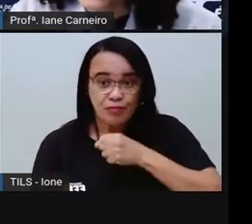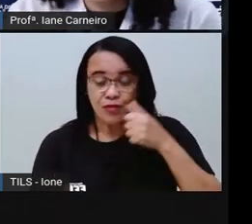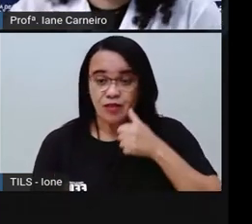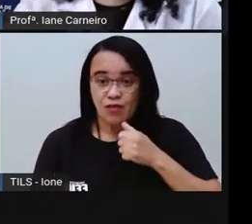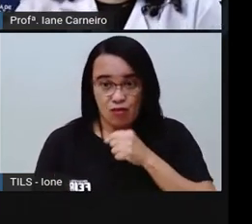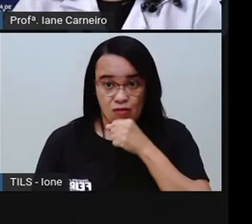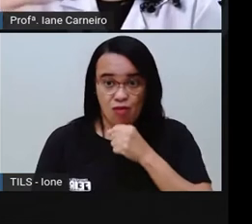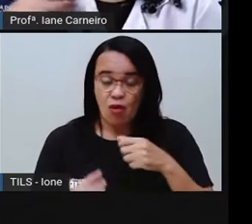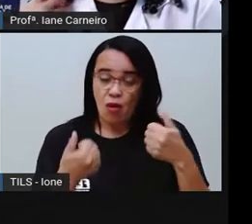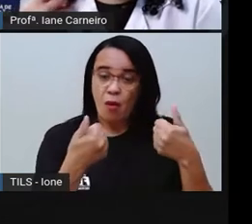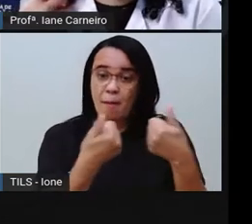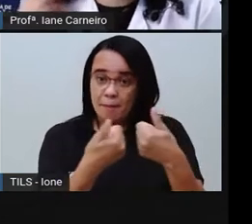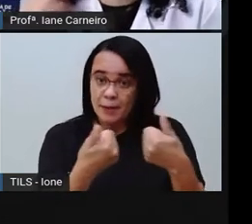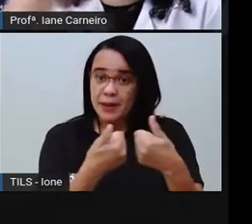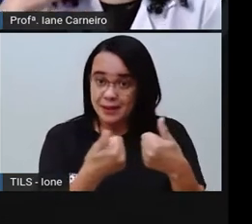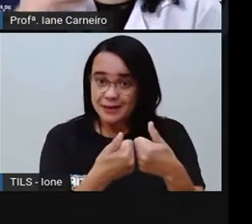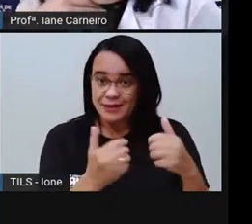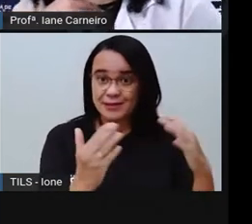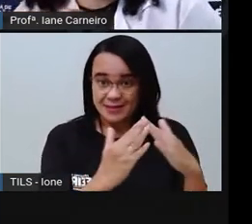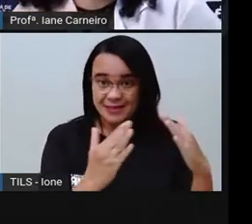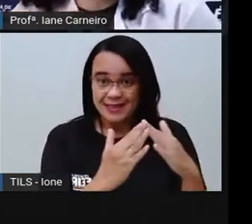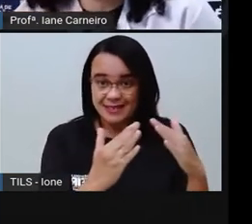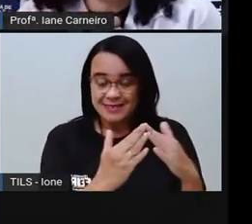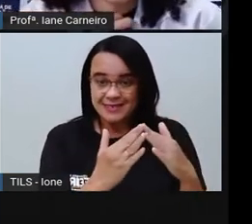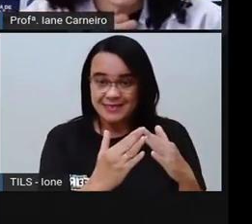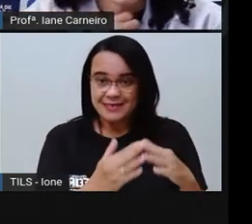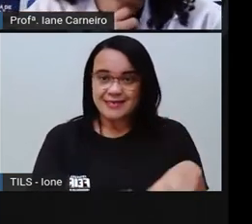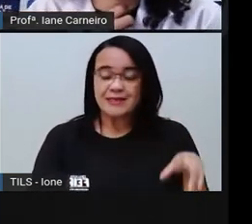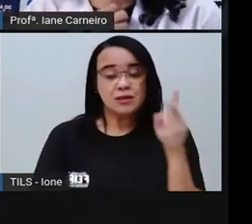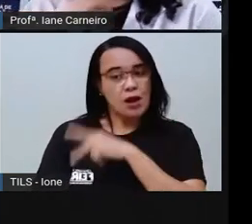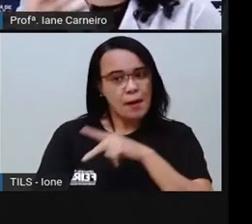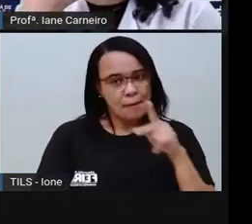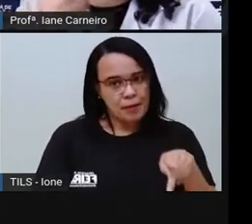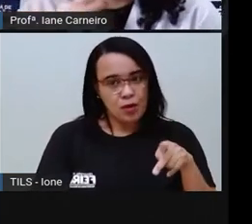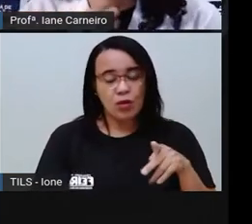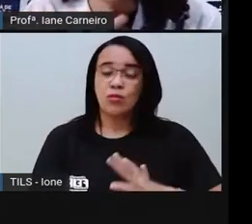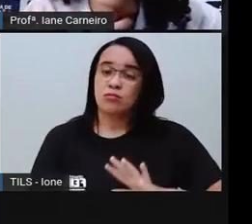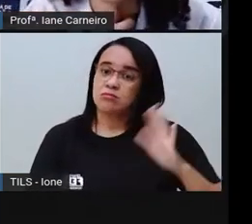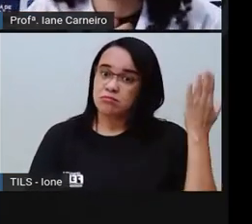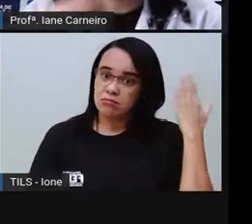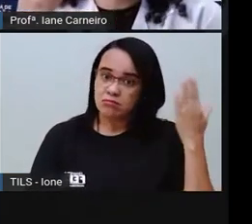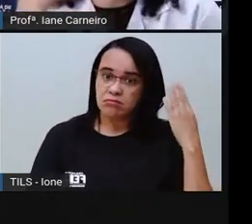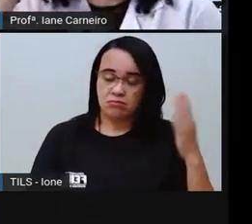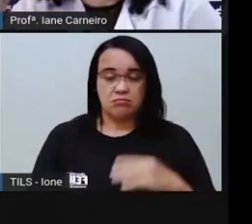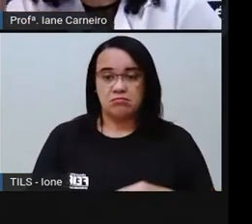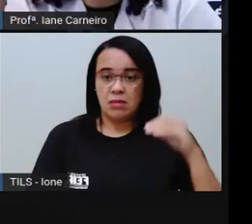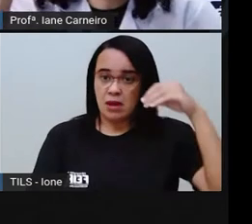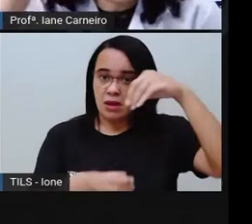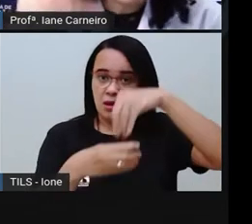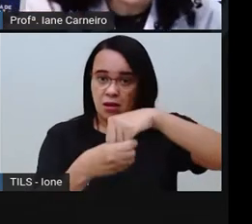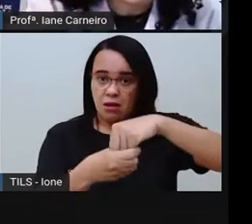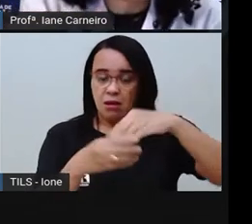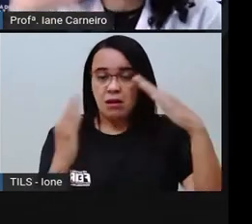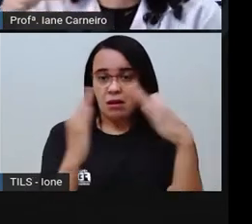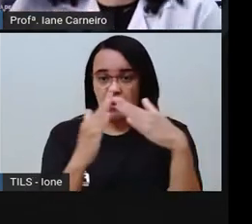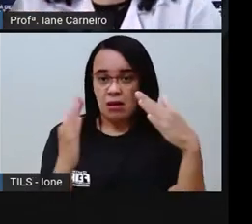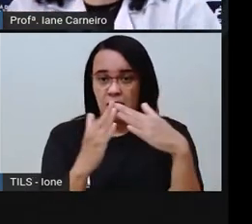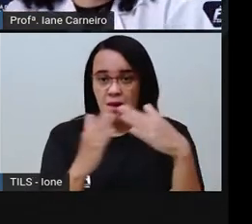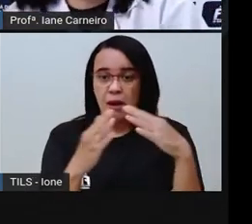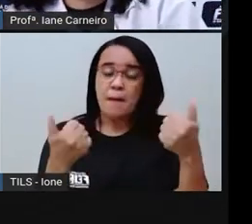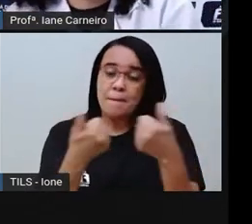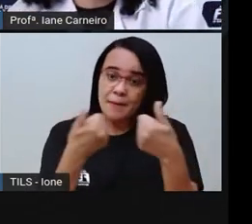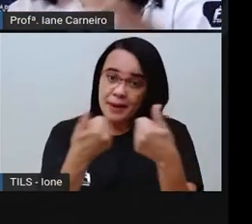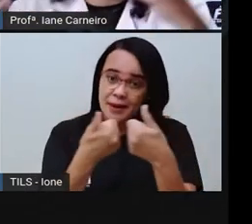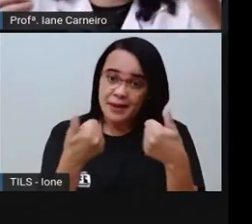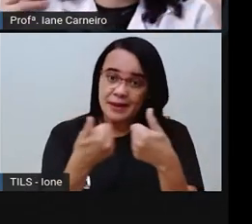Né? A minha filha, eu morei com a minha avó, né? Minha avó mora na nossa casa. Minha filha mora perto da casa da